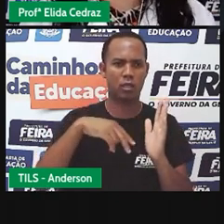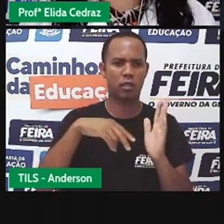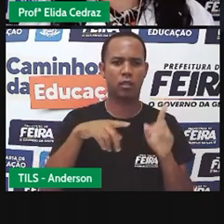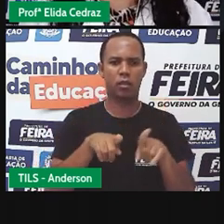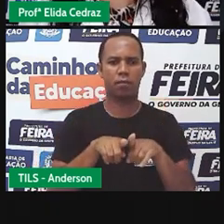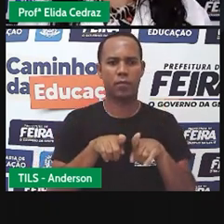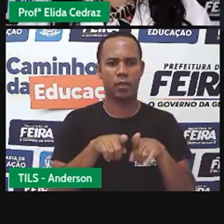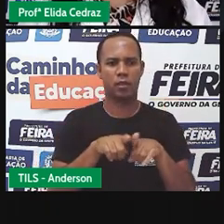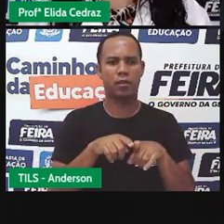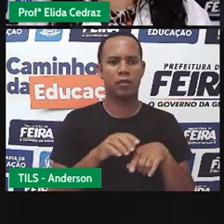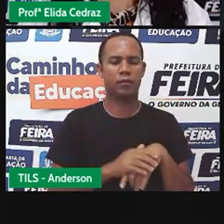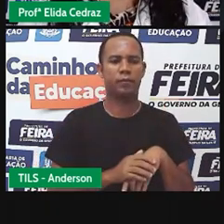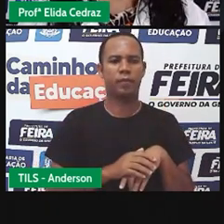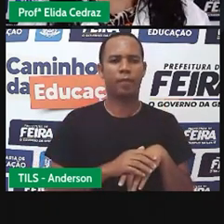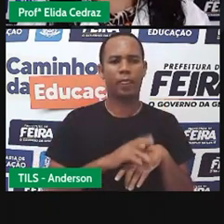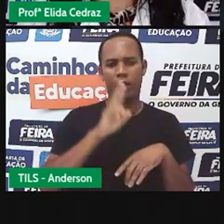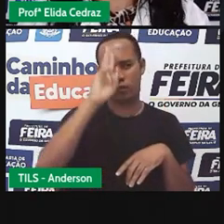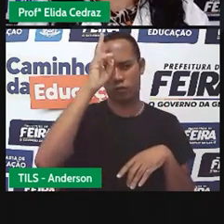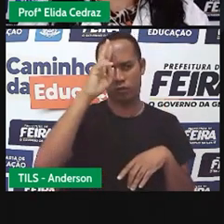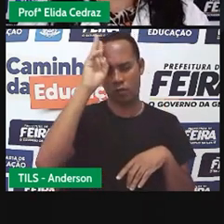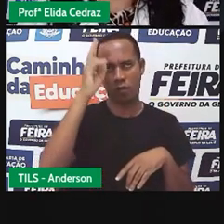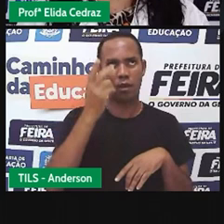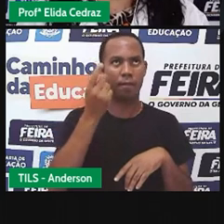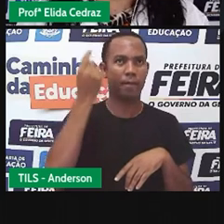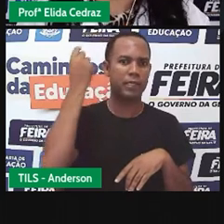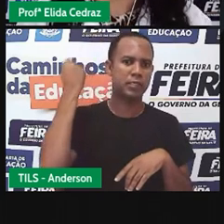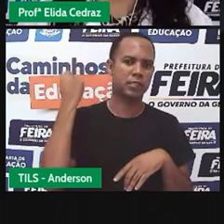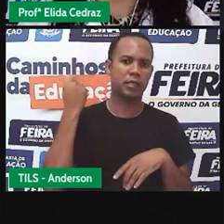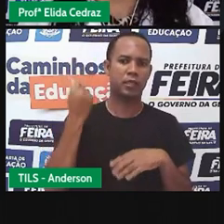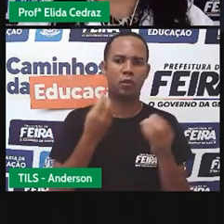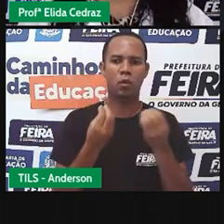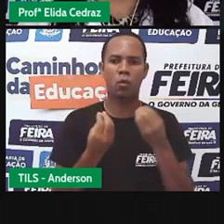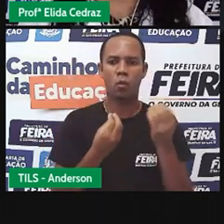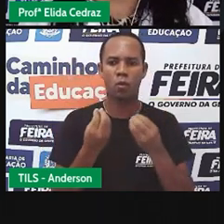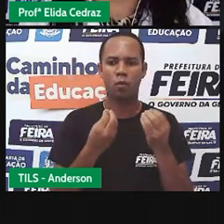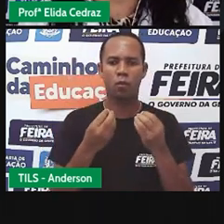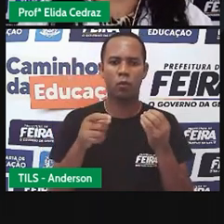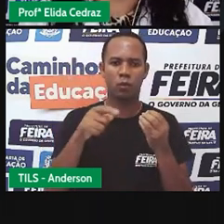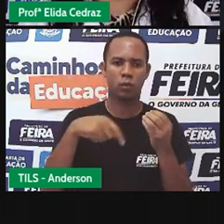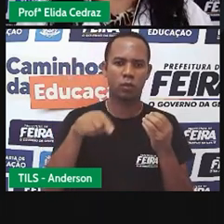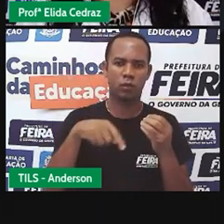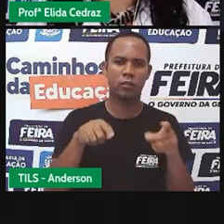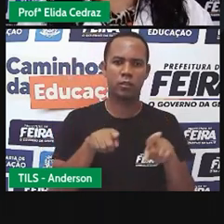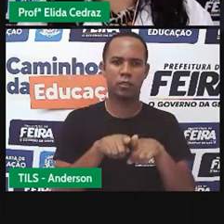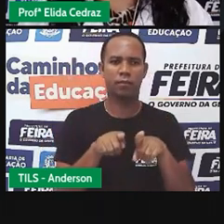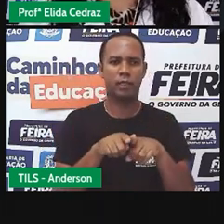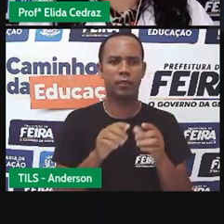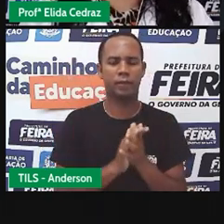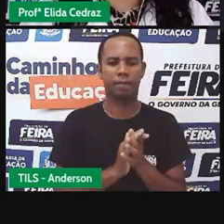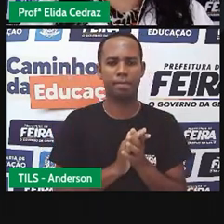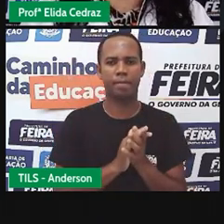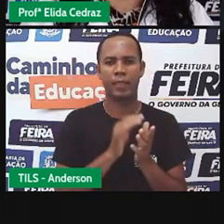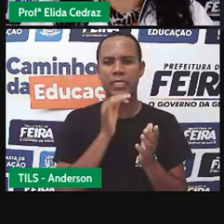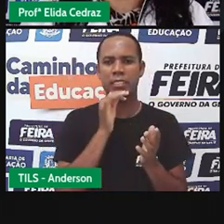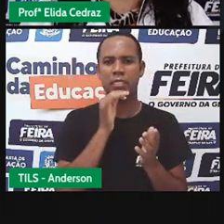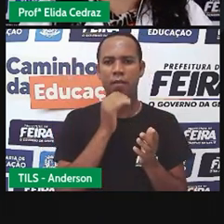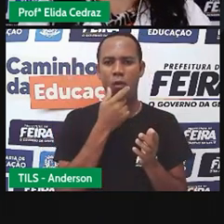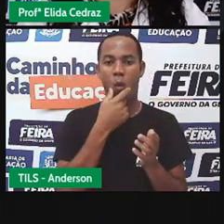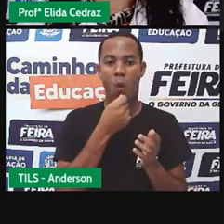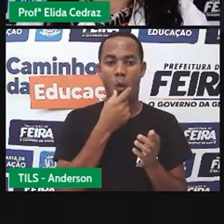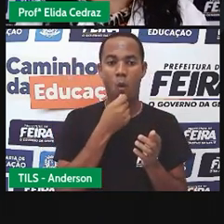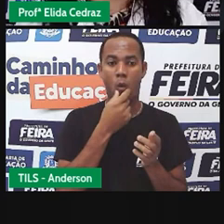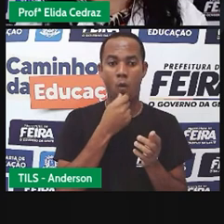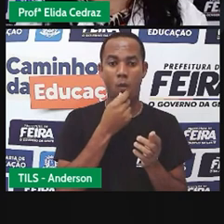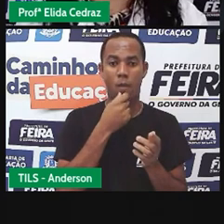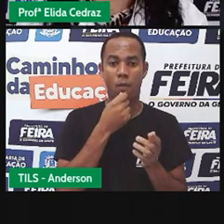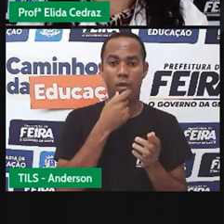A história do jornal, da pedra à rede. Isso mesmo, da pedra. Criado pelo imperador Júlio César,